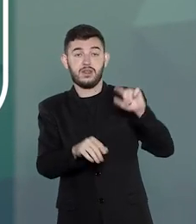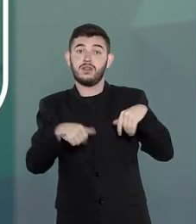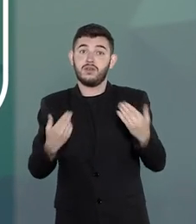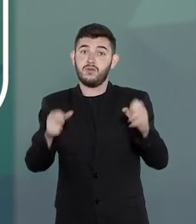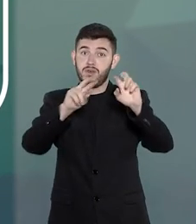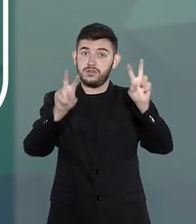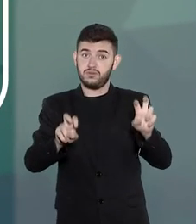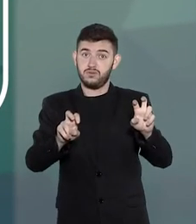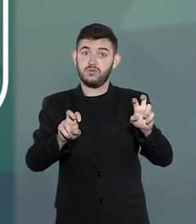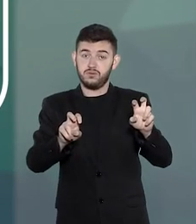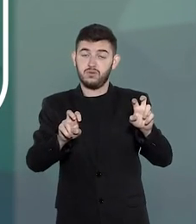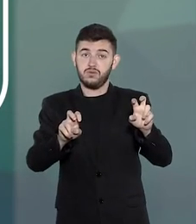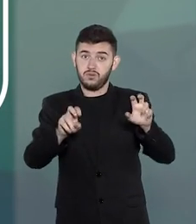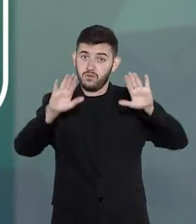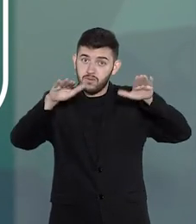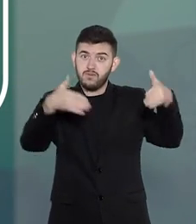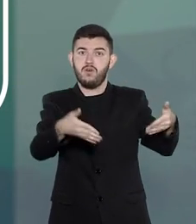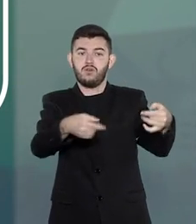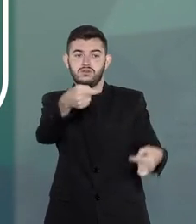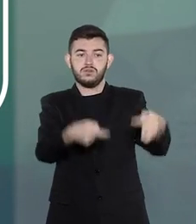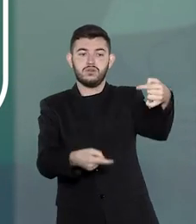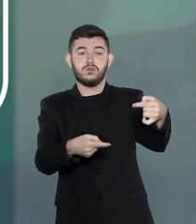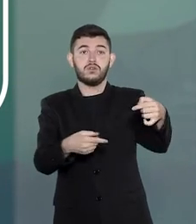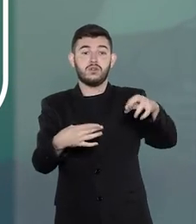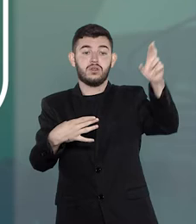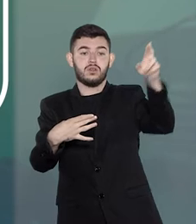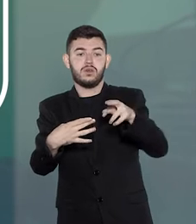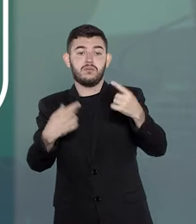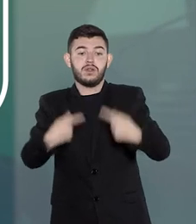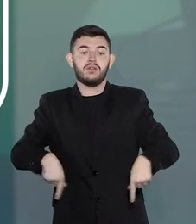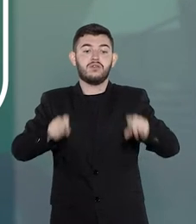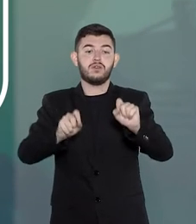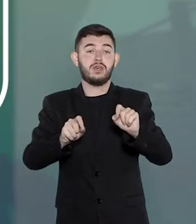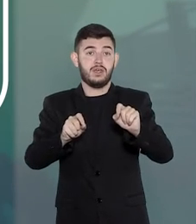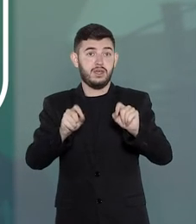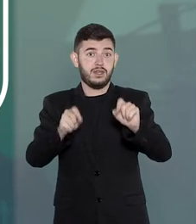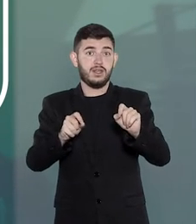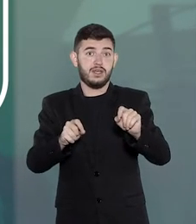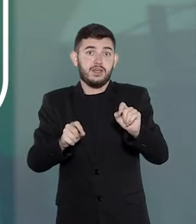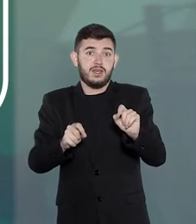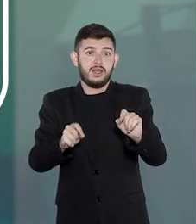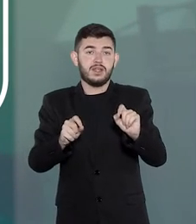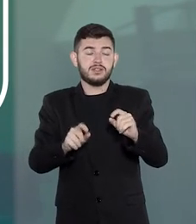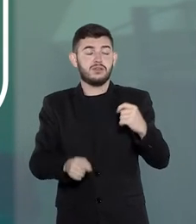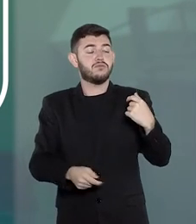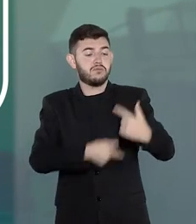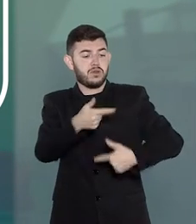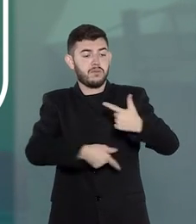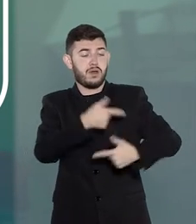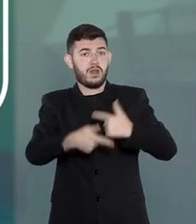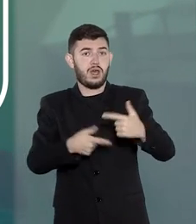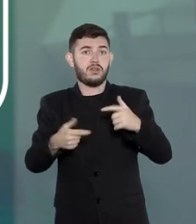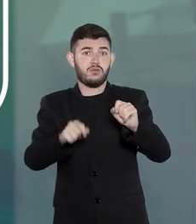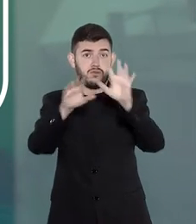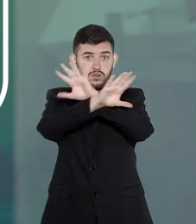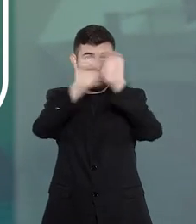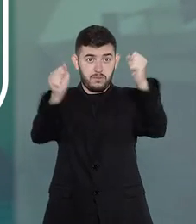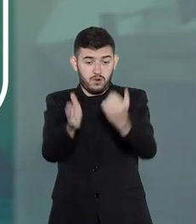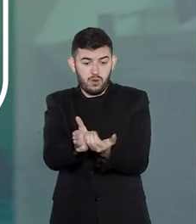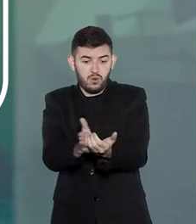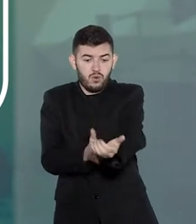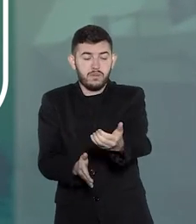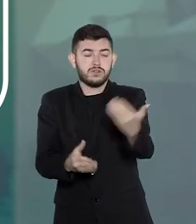dizer que o assunto tratado no recurso especial precisa ter sido impugnado no juiz a cor, ou seja, no tribunal de origem.